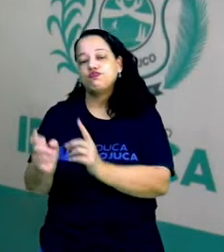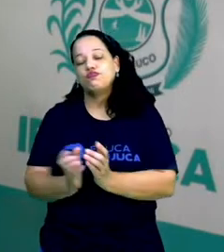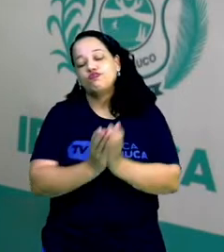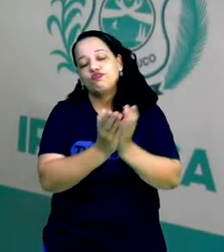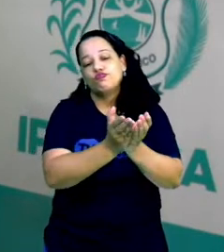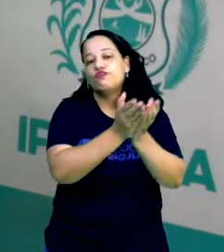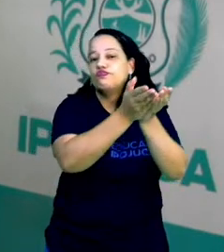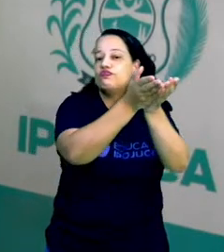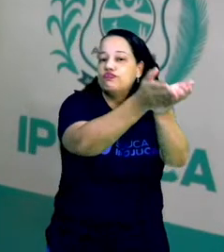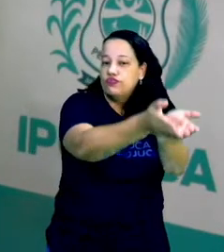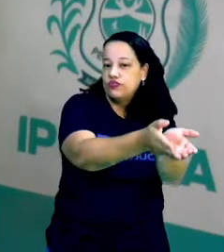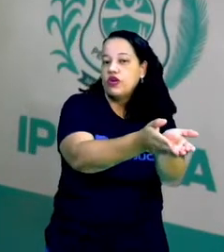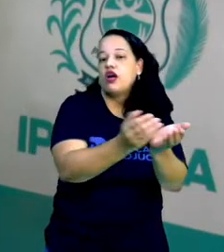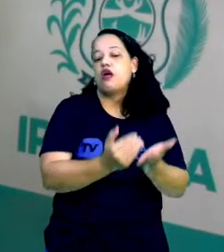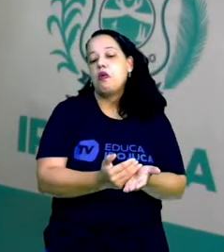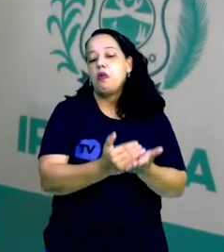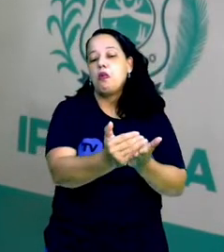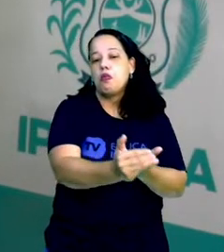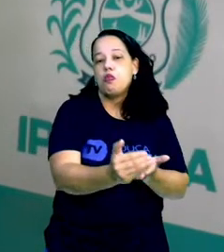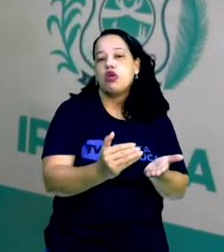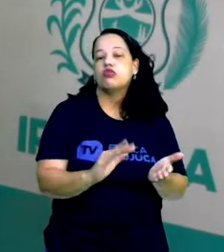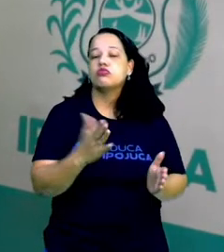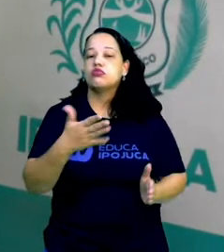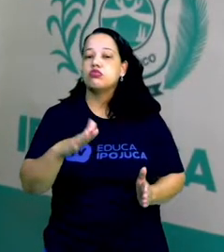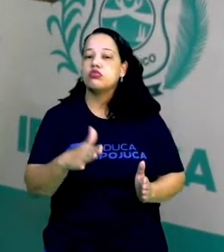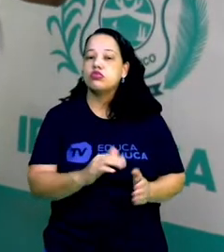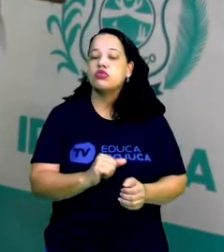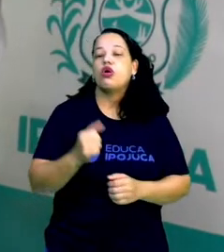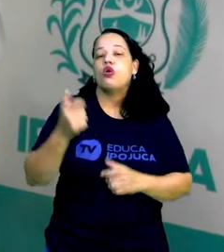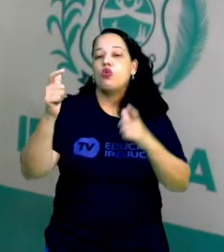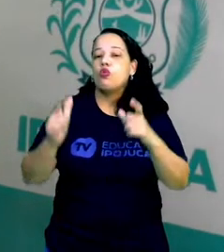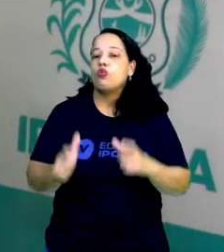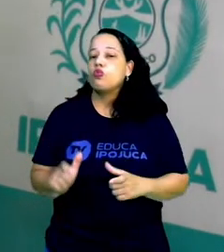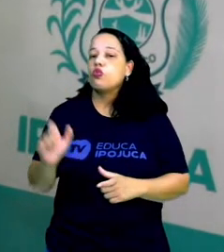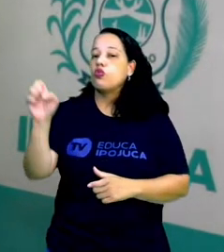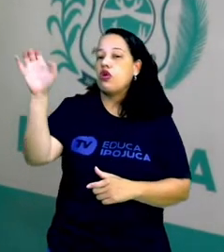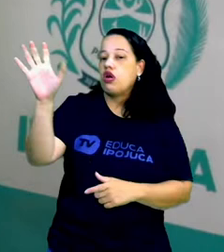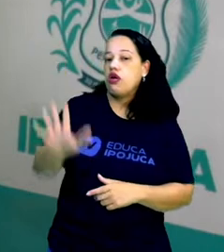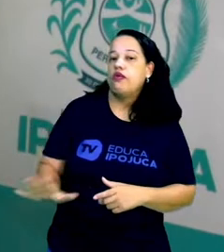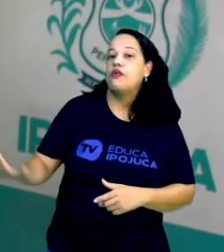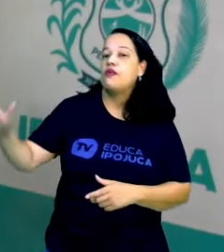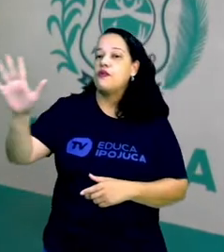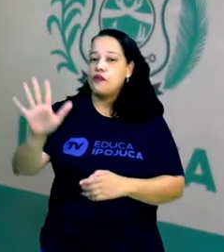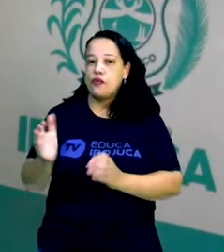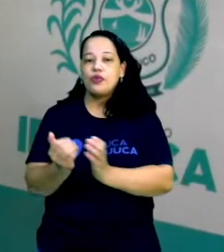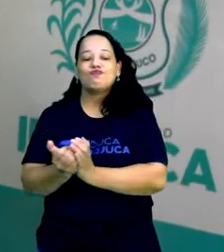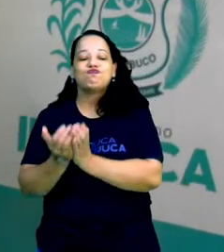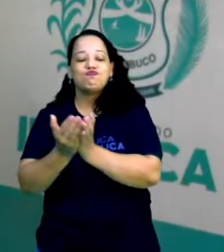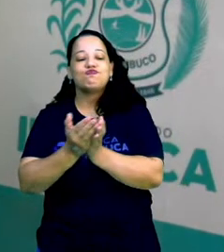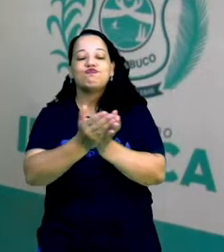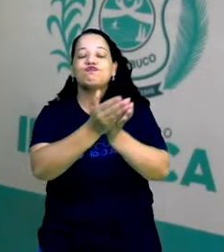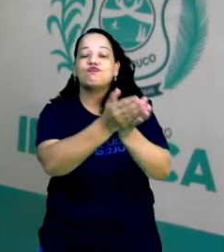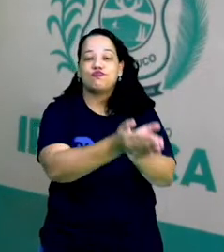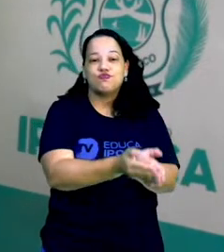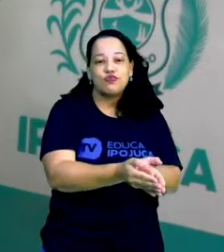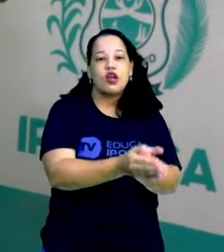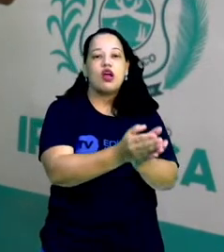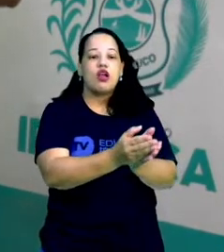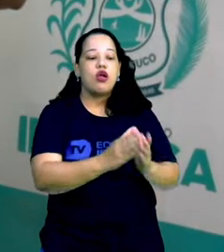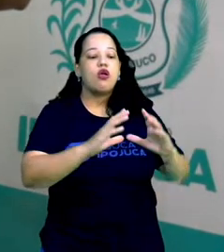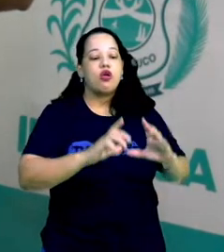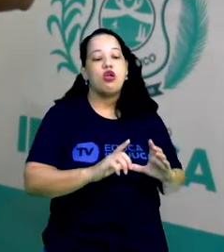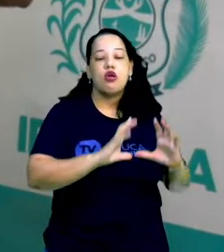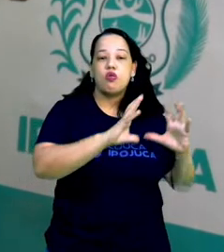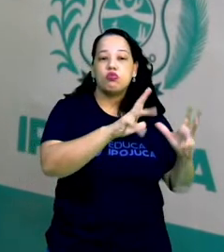expansão marítima, ela começou a surgir a partir do continente europeu, em busca de novas terras, em busca de mercados